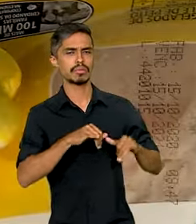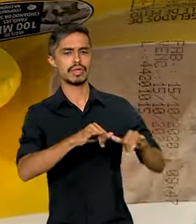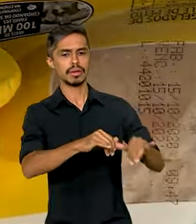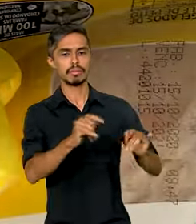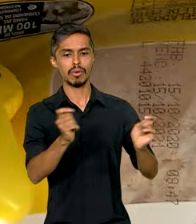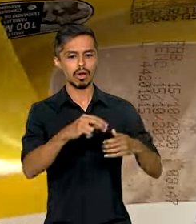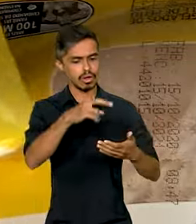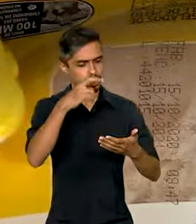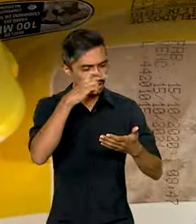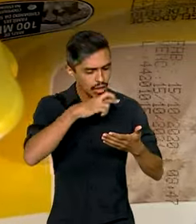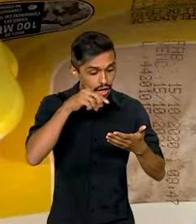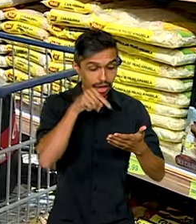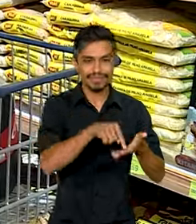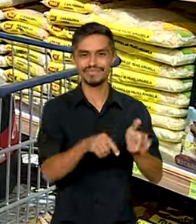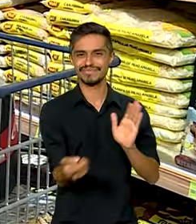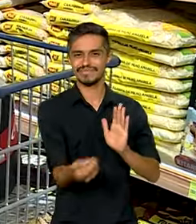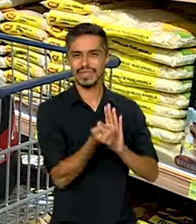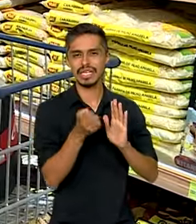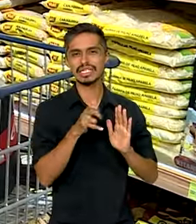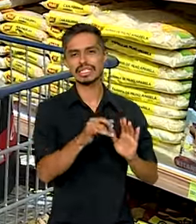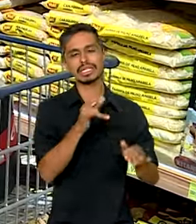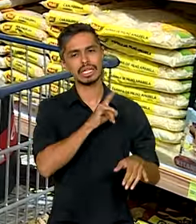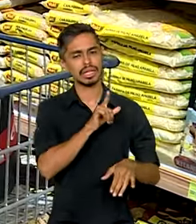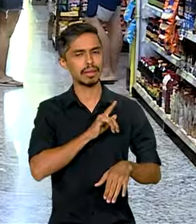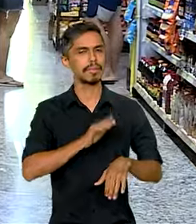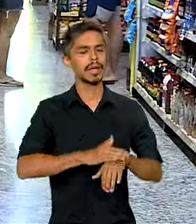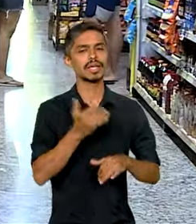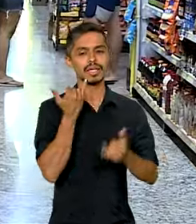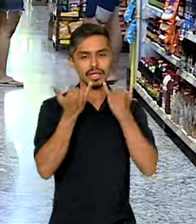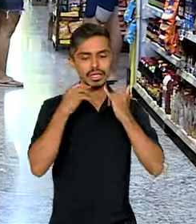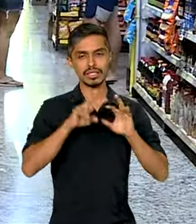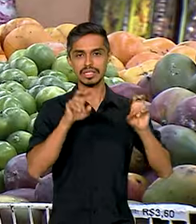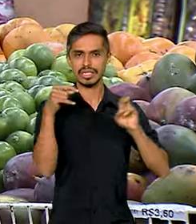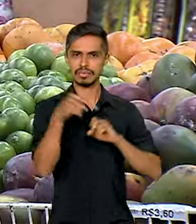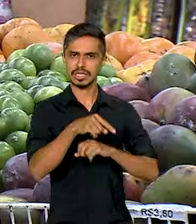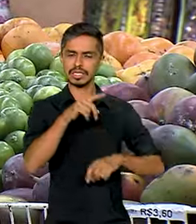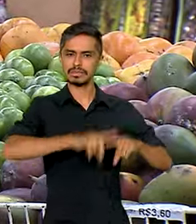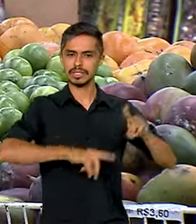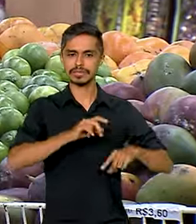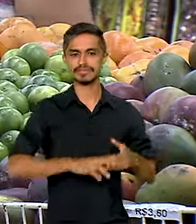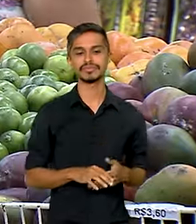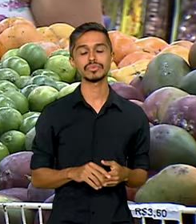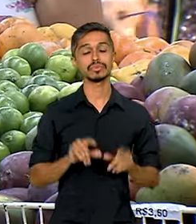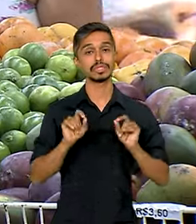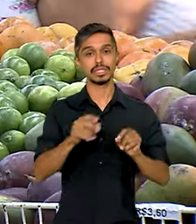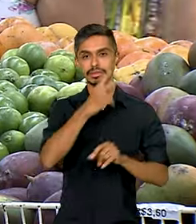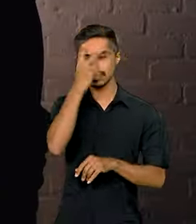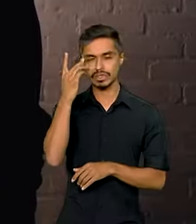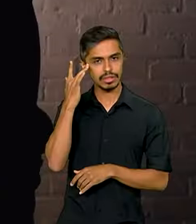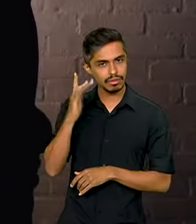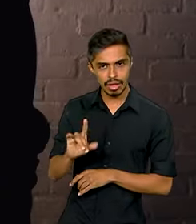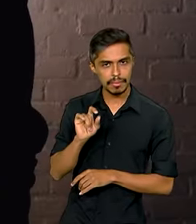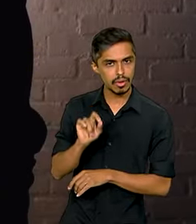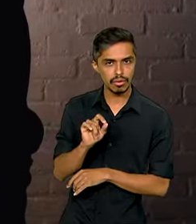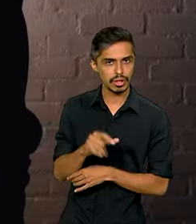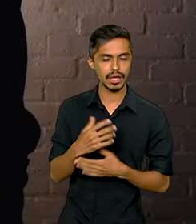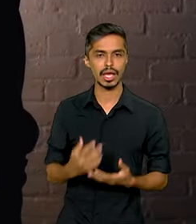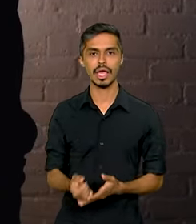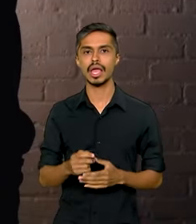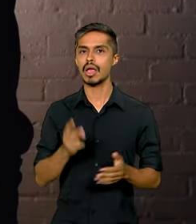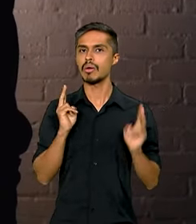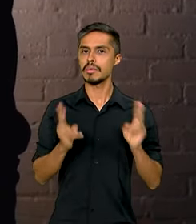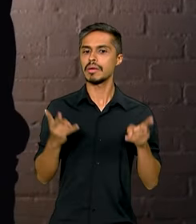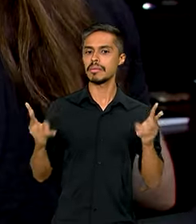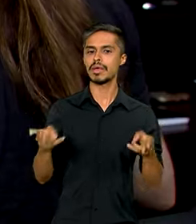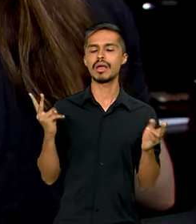consultar o rótulo para obter mais informações sobre aquele produto. O que muita gente não sabe é que o mesmo se